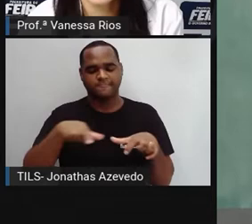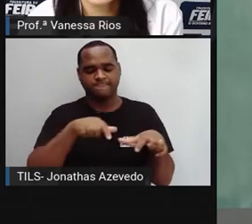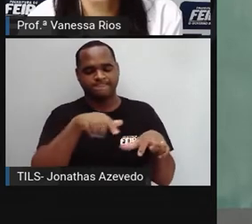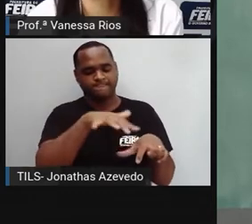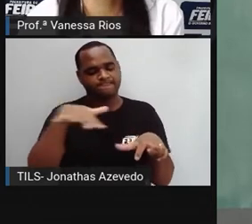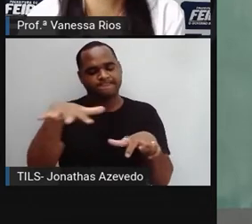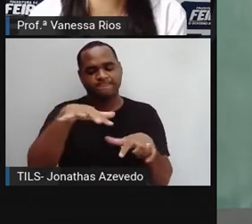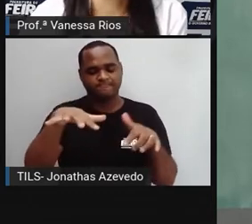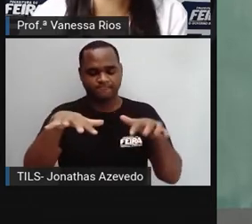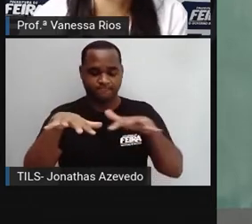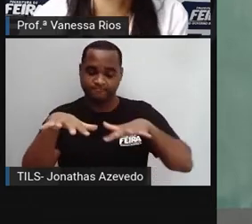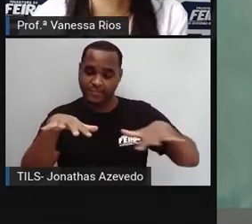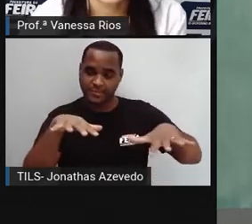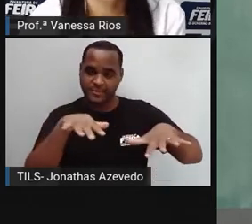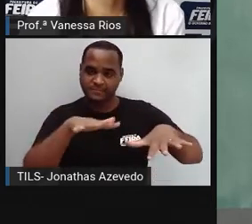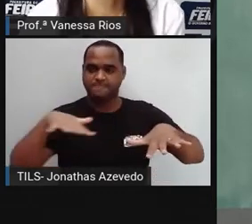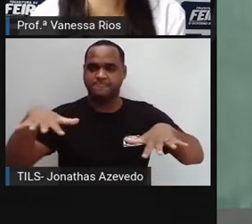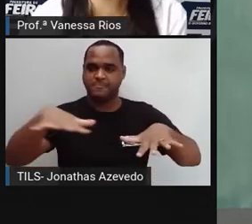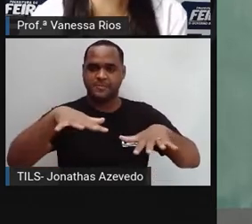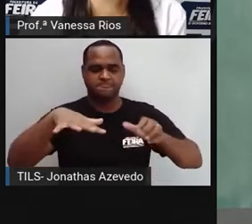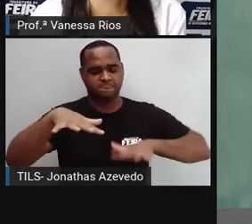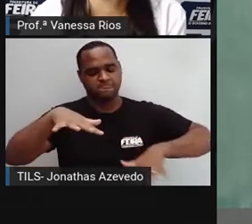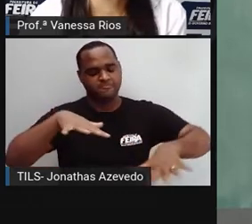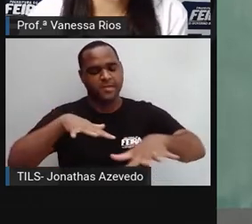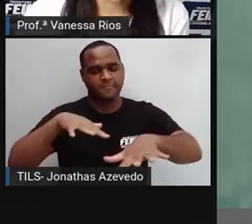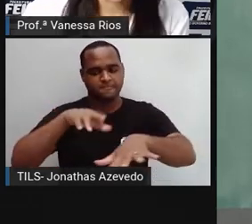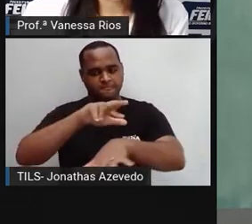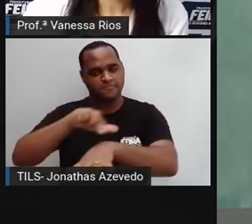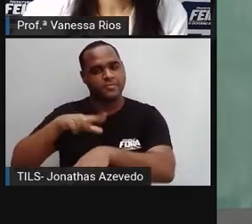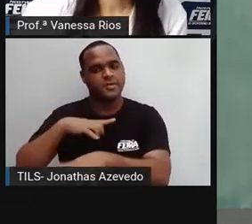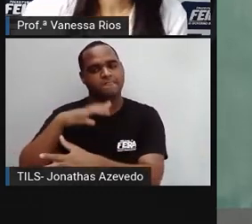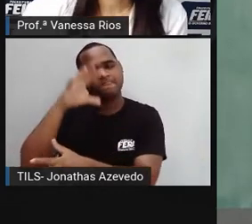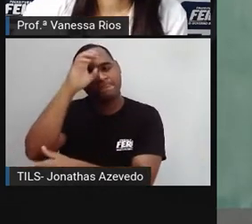frequentamos, aprender lidar com esta situação.